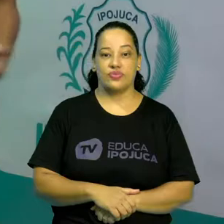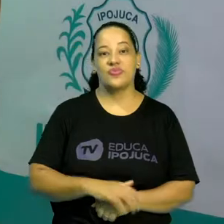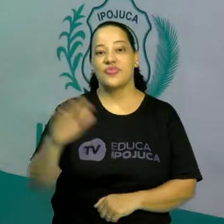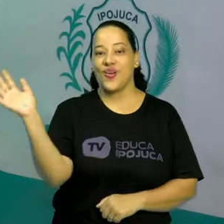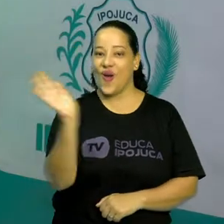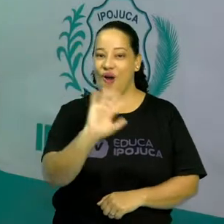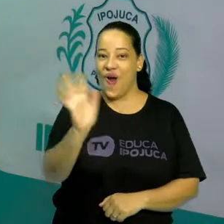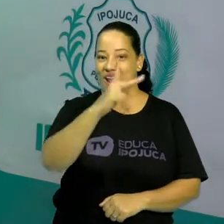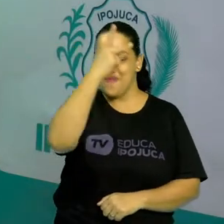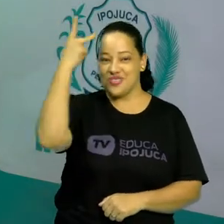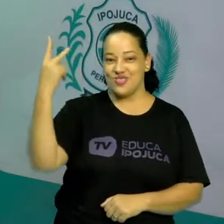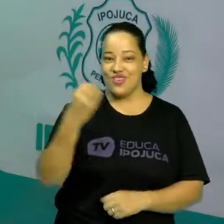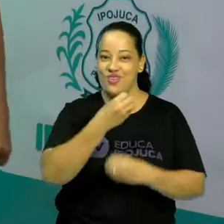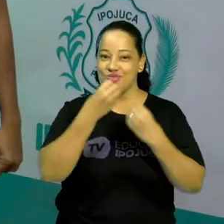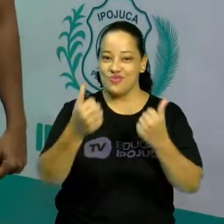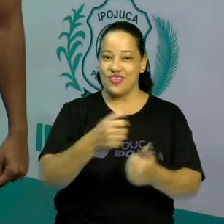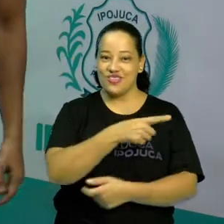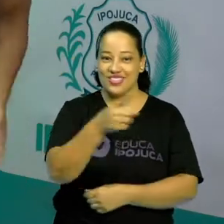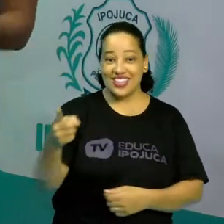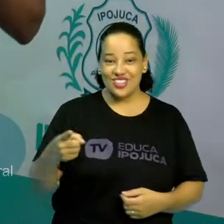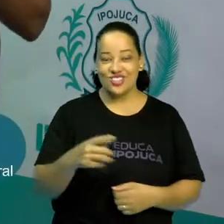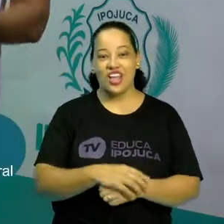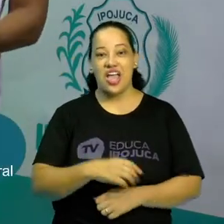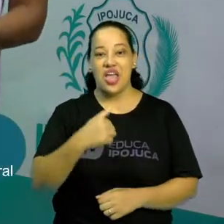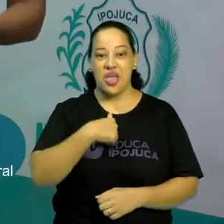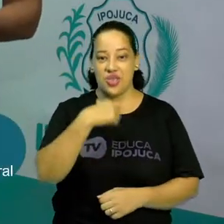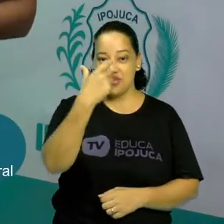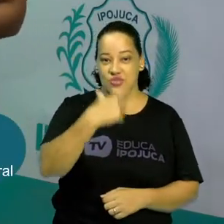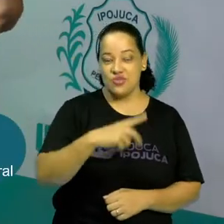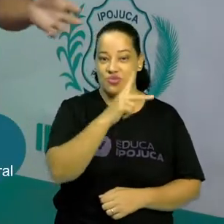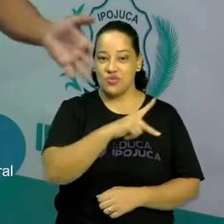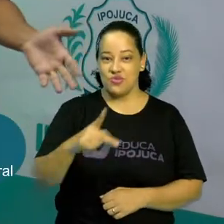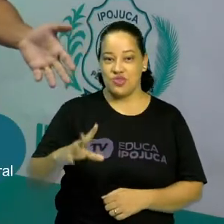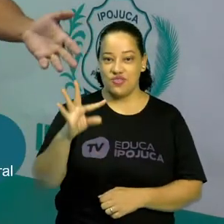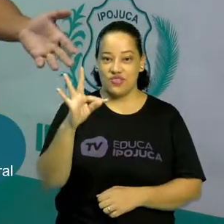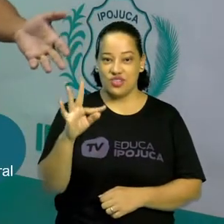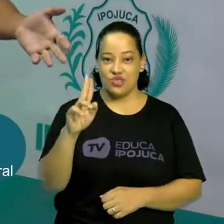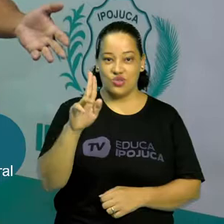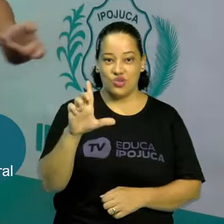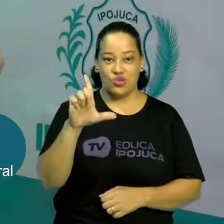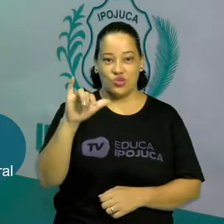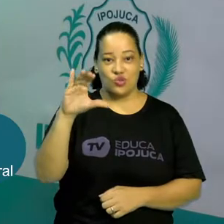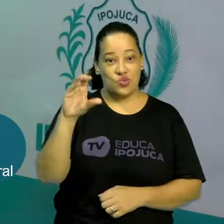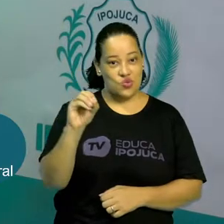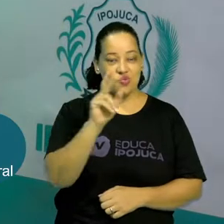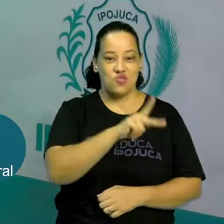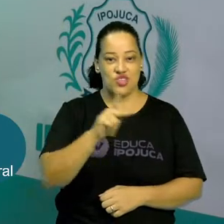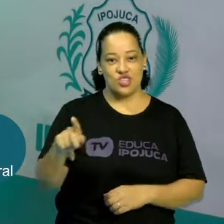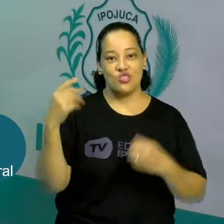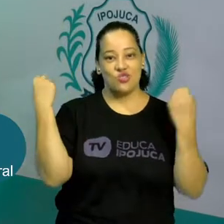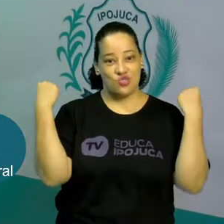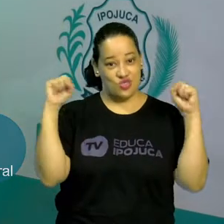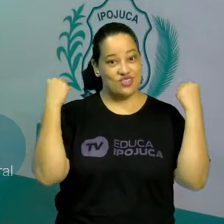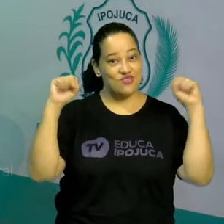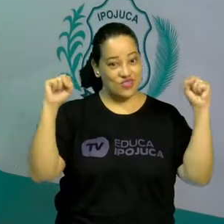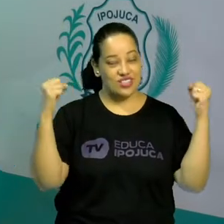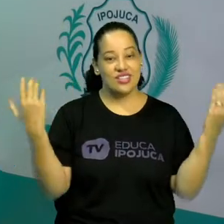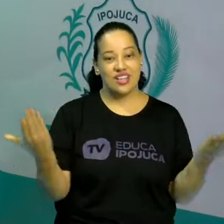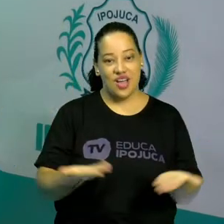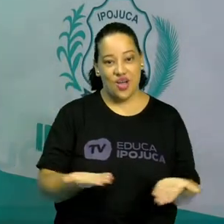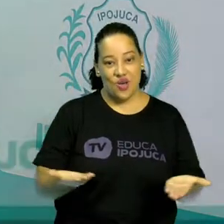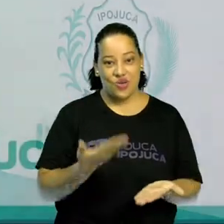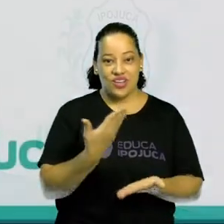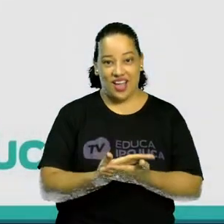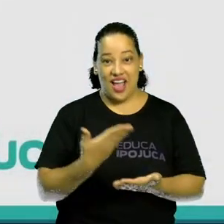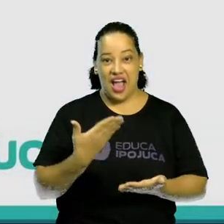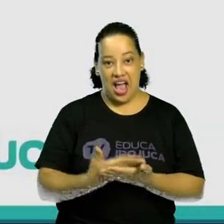Olá pessoal, tudo bom com vocês? Eu sou o professor Túlio, professor de educação física e na aula de hoje nós vamos falar